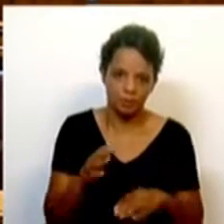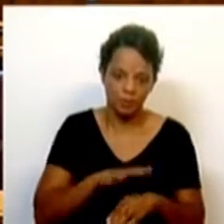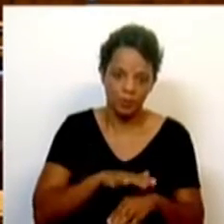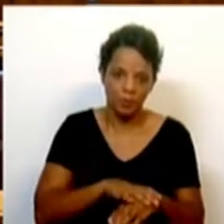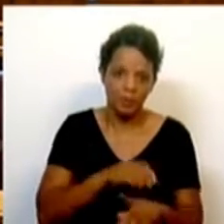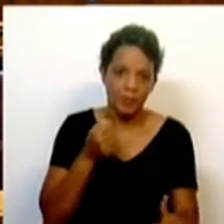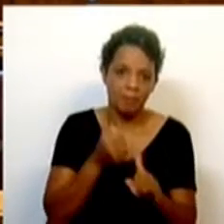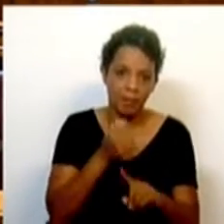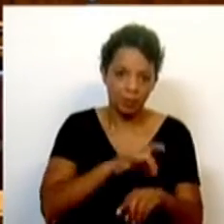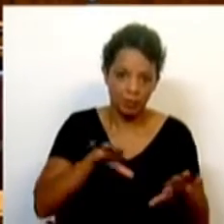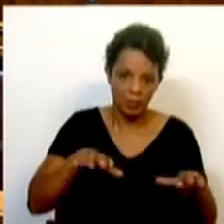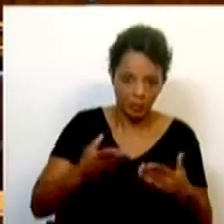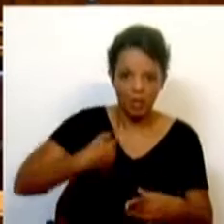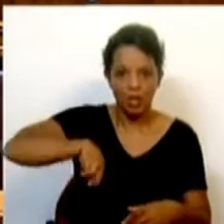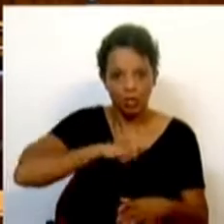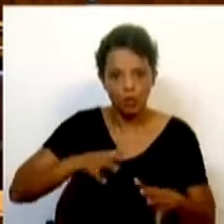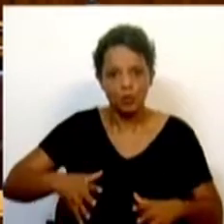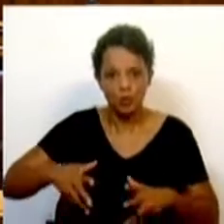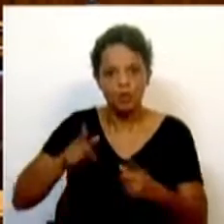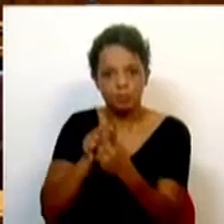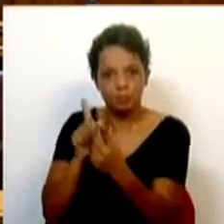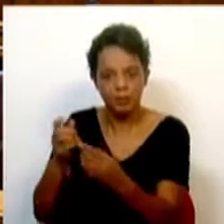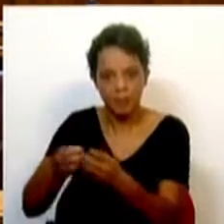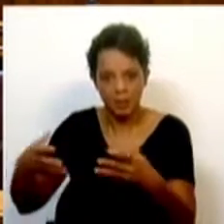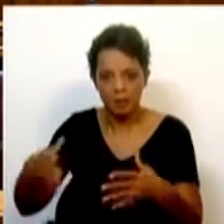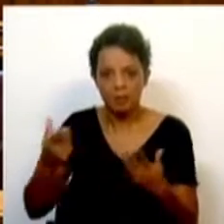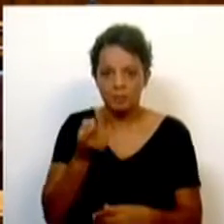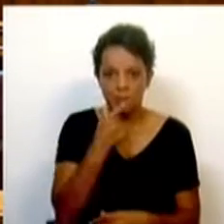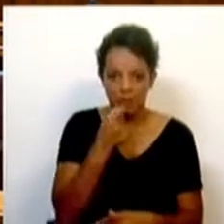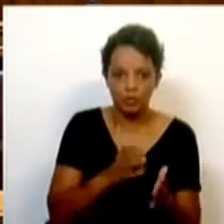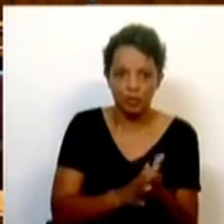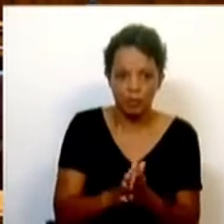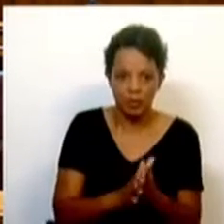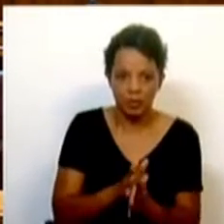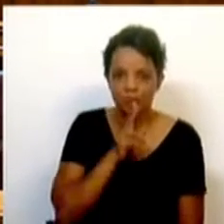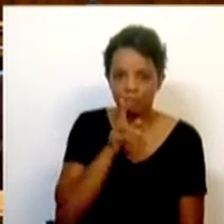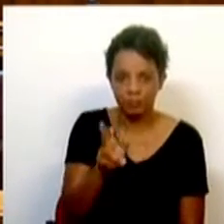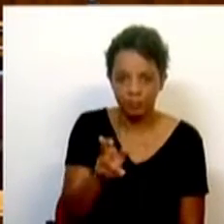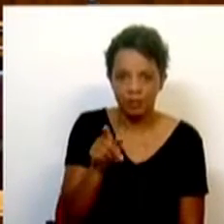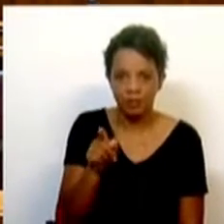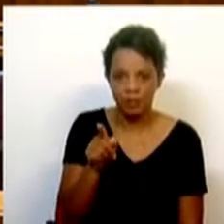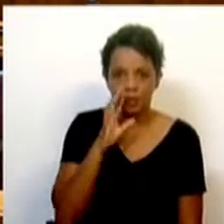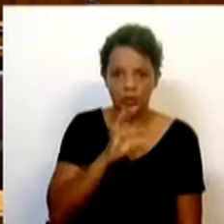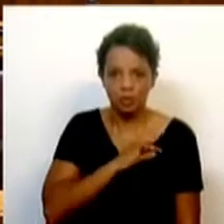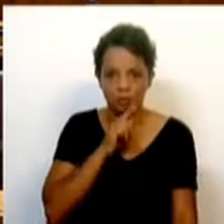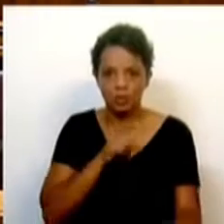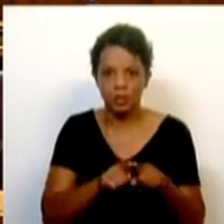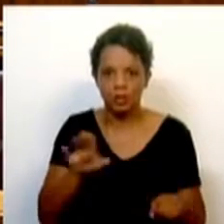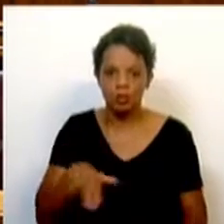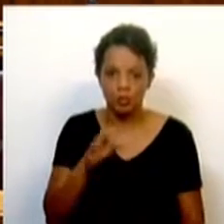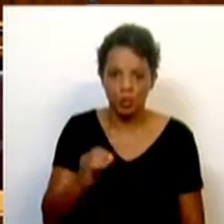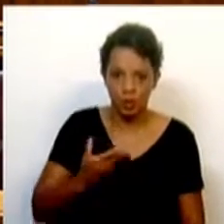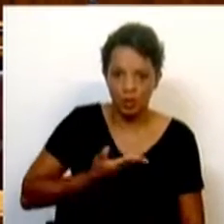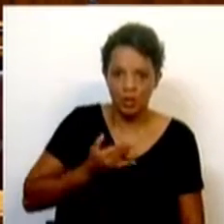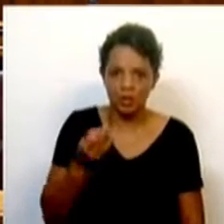pandemia teve e, portanto, os medicamentos. Aproveitando também para responder esta parte ao senhor deputado João Dias,